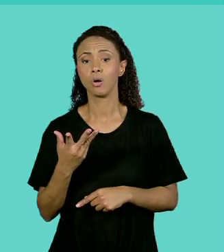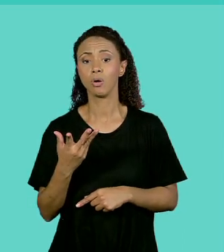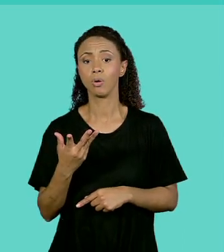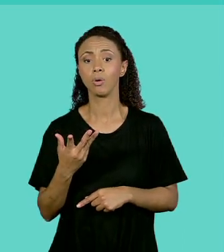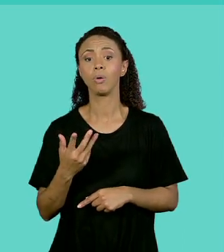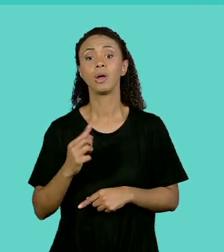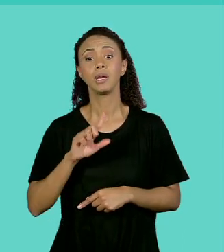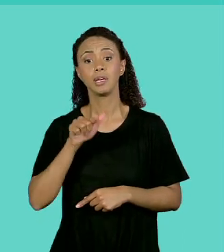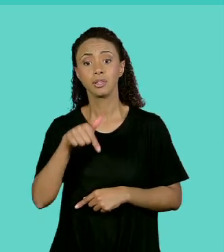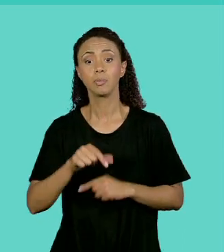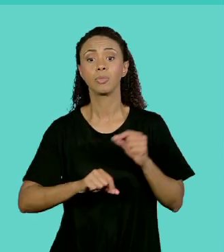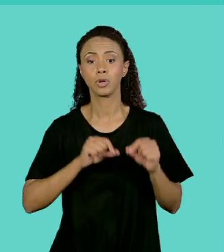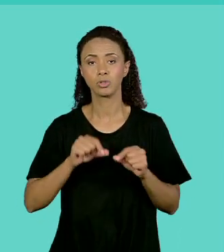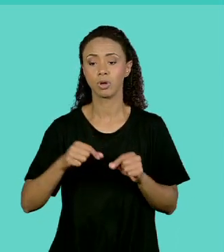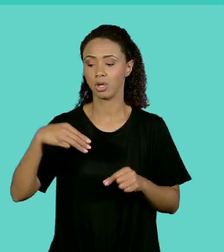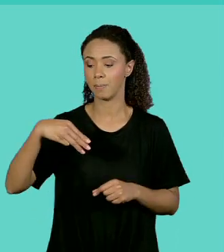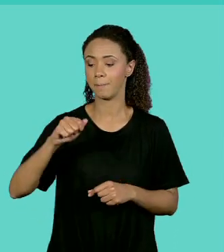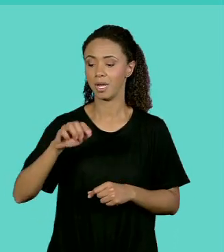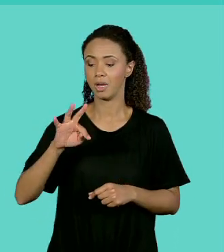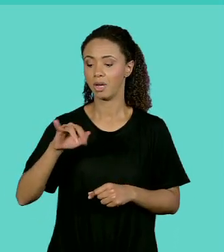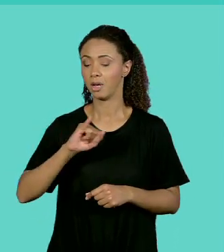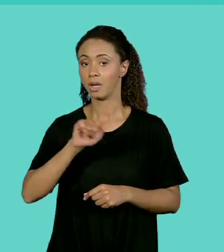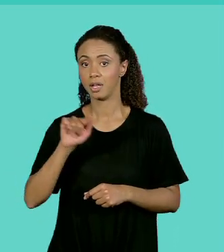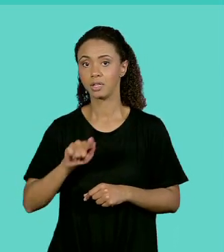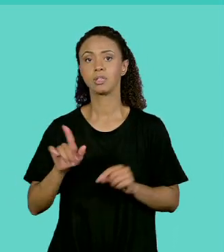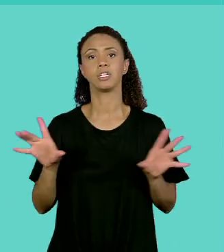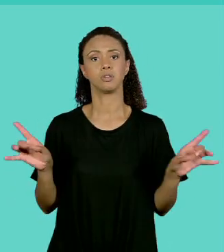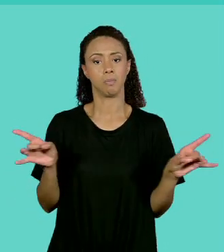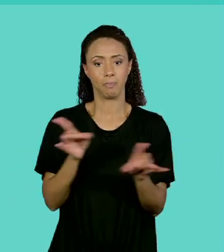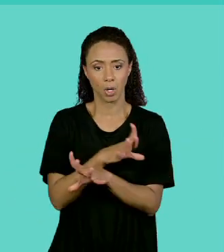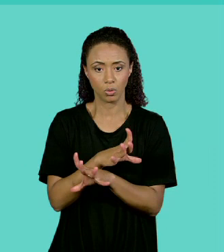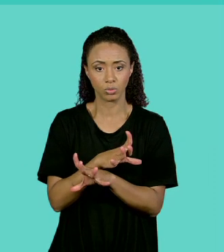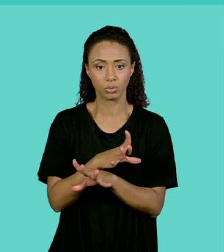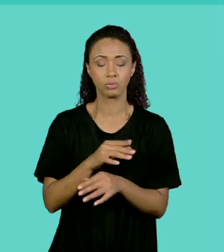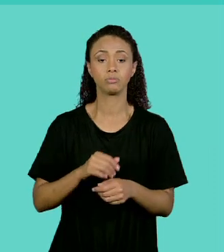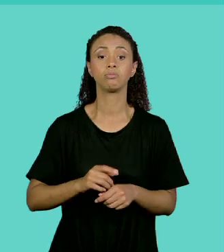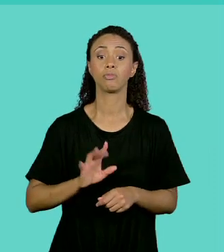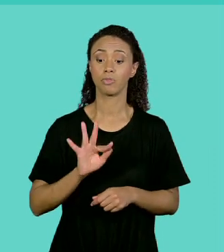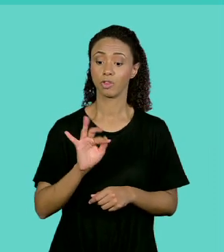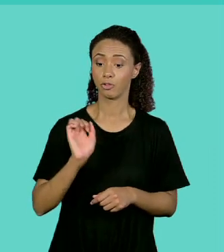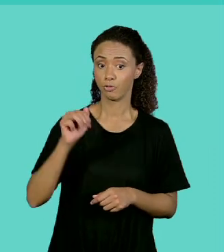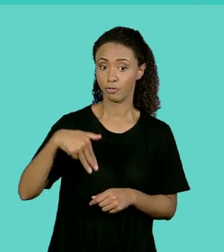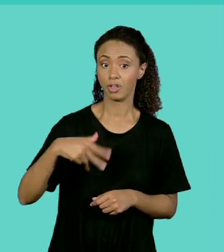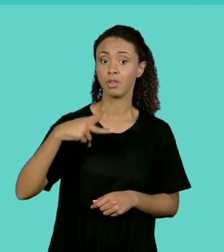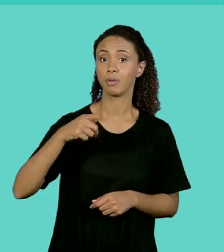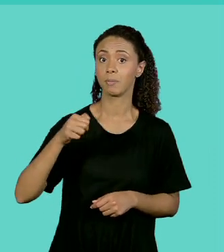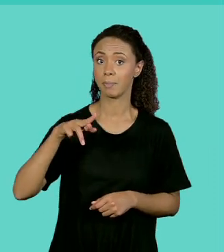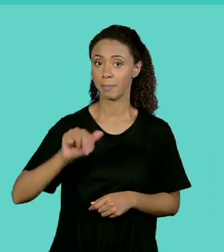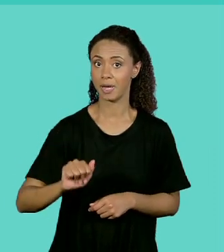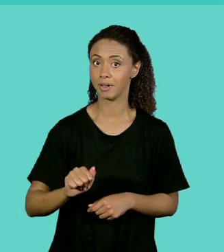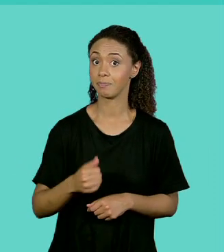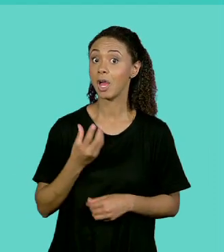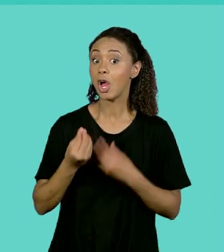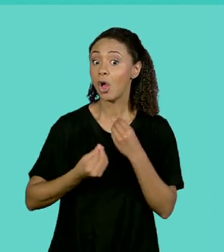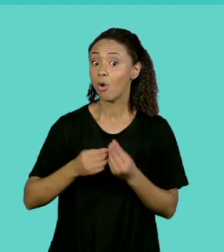lendo a matriz. Fechando o segundo ciclo. Fechando o primeiro ciclo. E encerrando o programa. Vamos ver esse programa rodando agora.